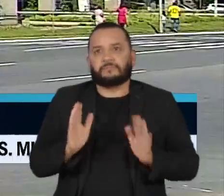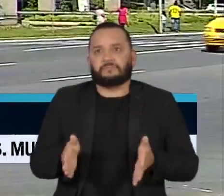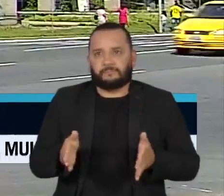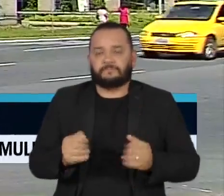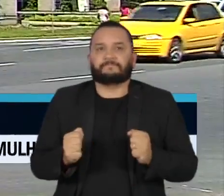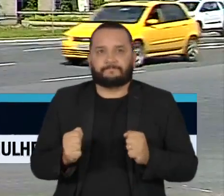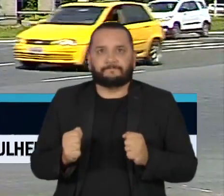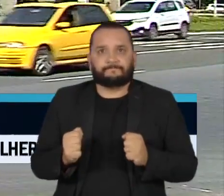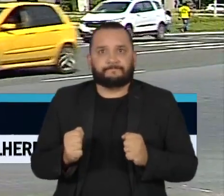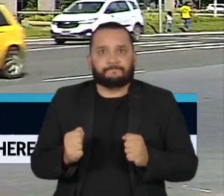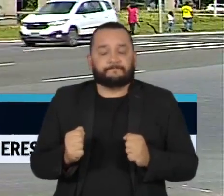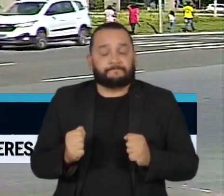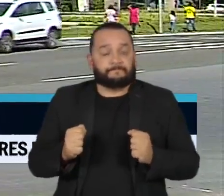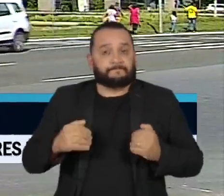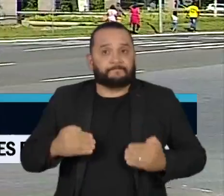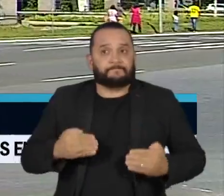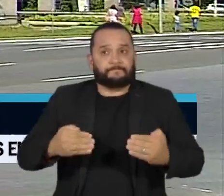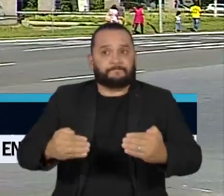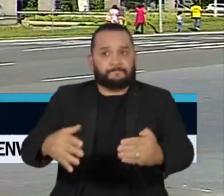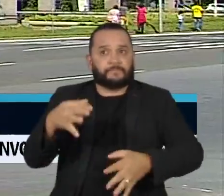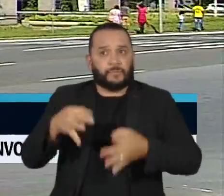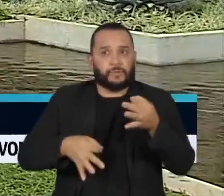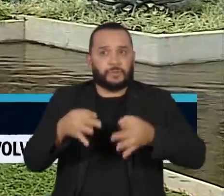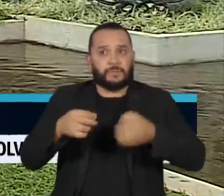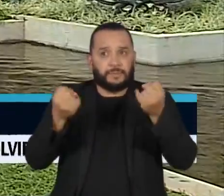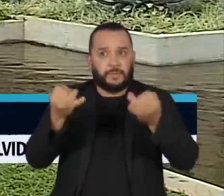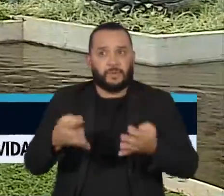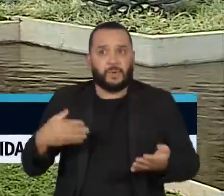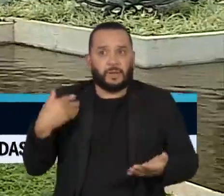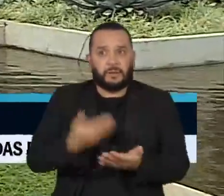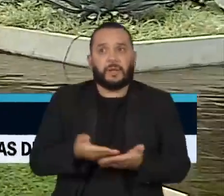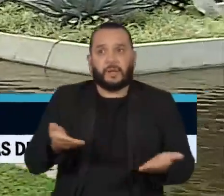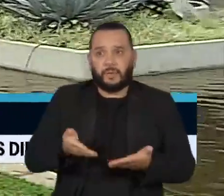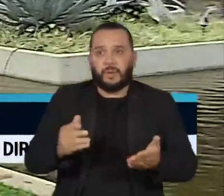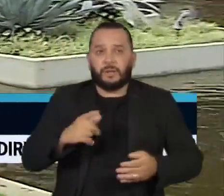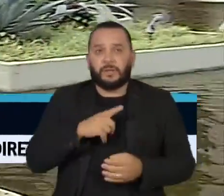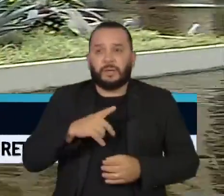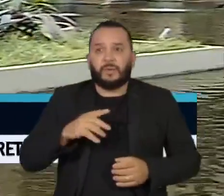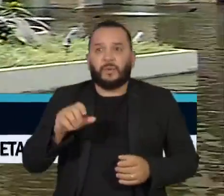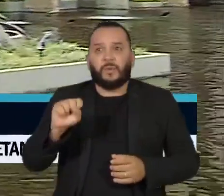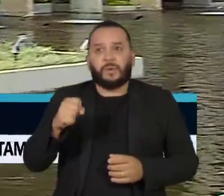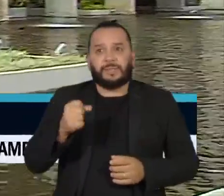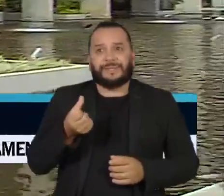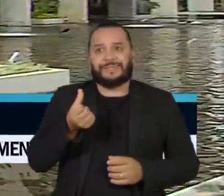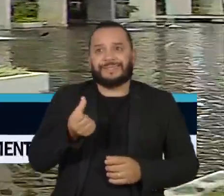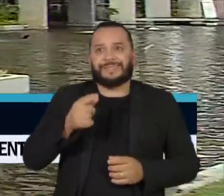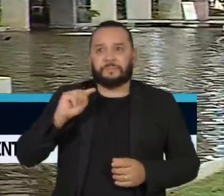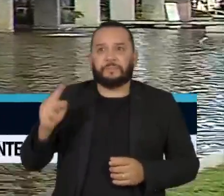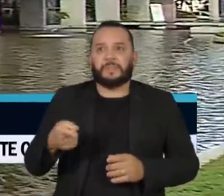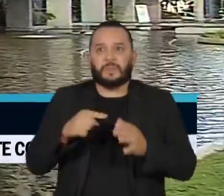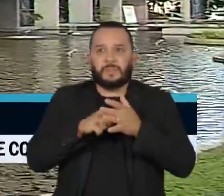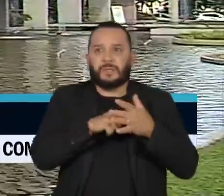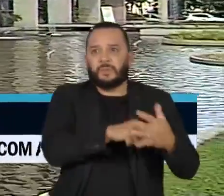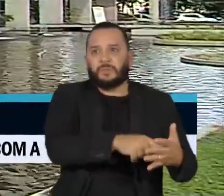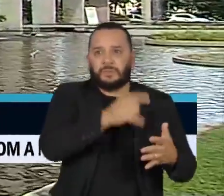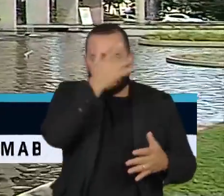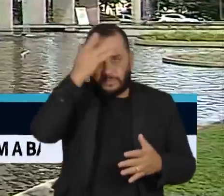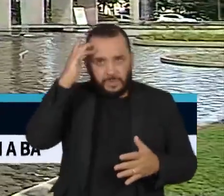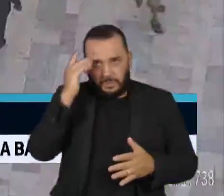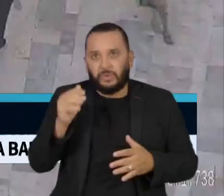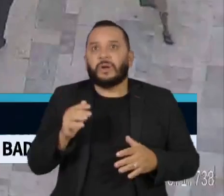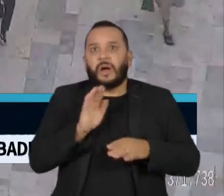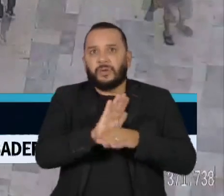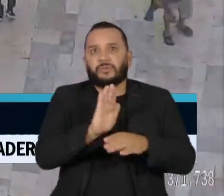O Ministério da Justiça informou que, até agora, já recebeu 86 mil denúncias de envolvidos nos